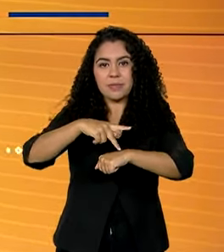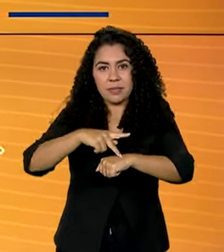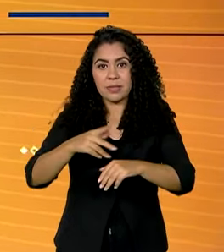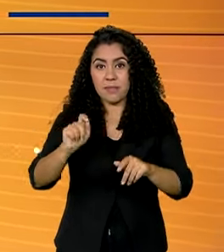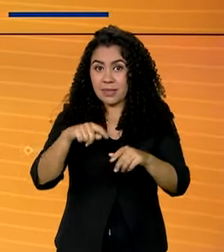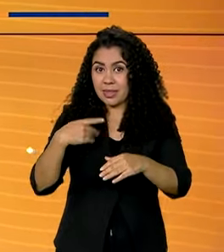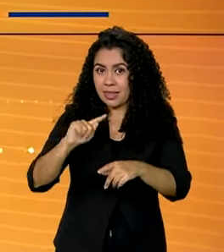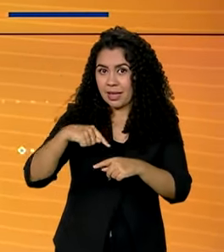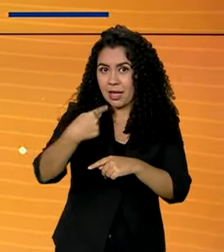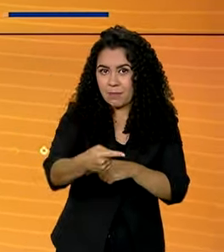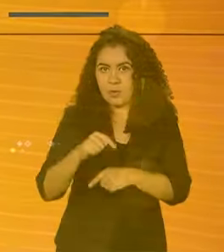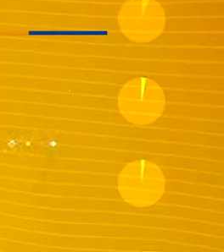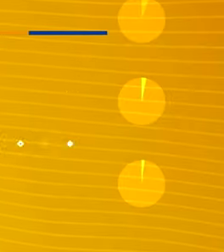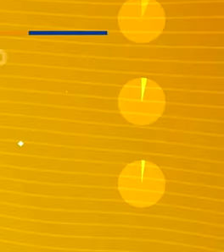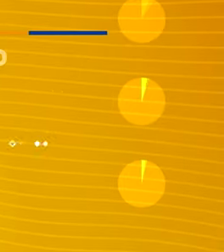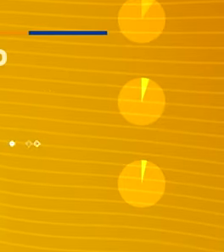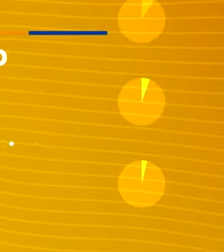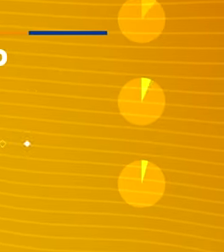A gente volta já já.